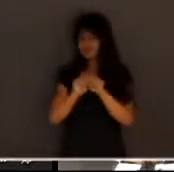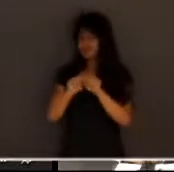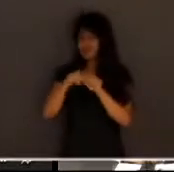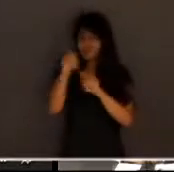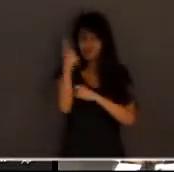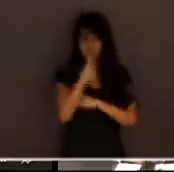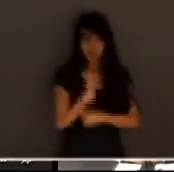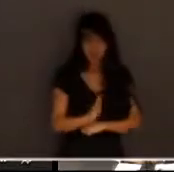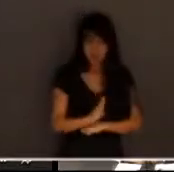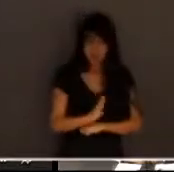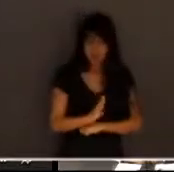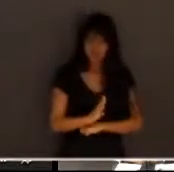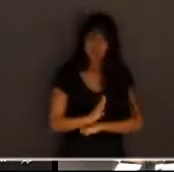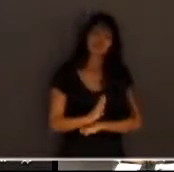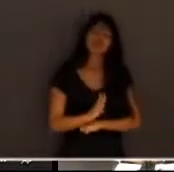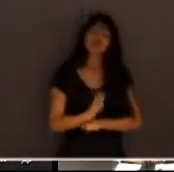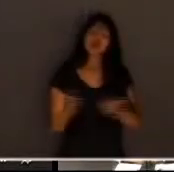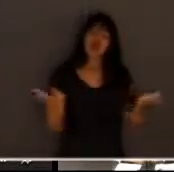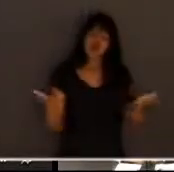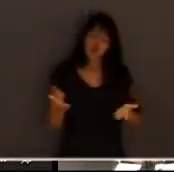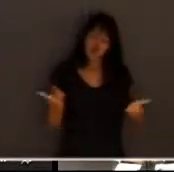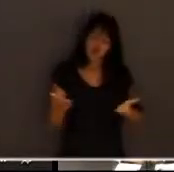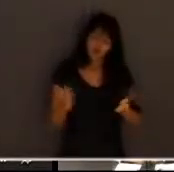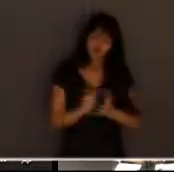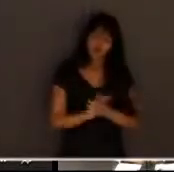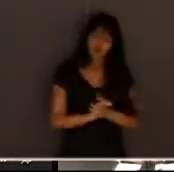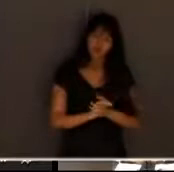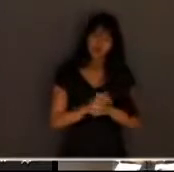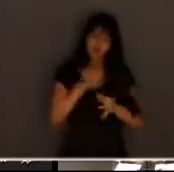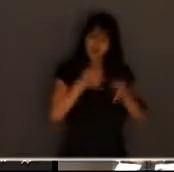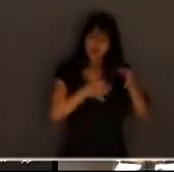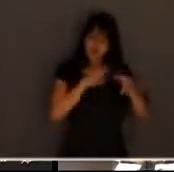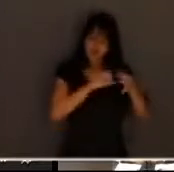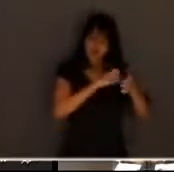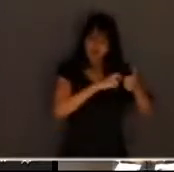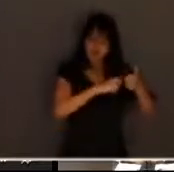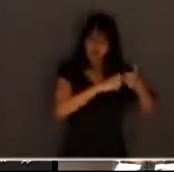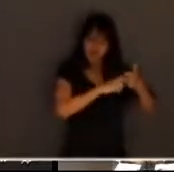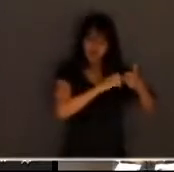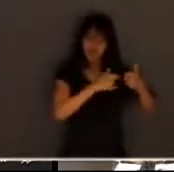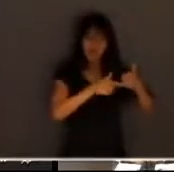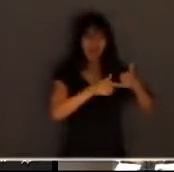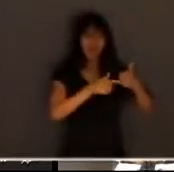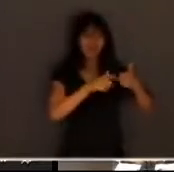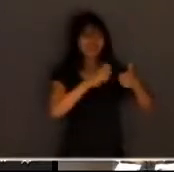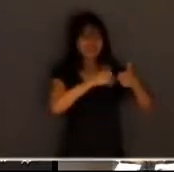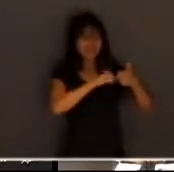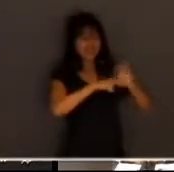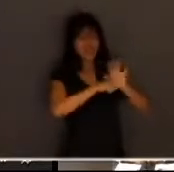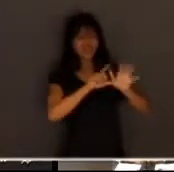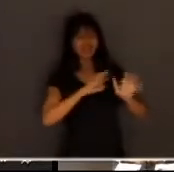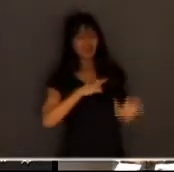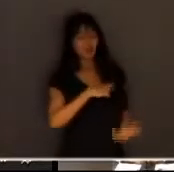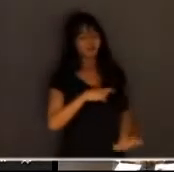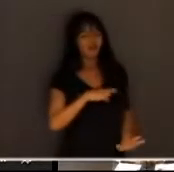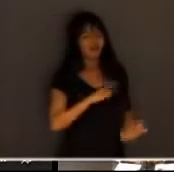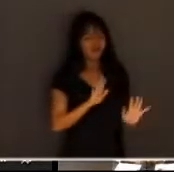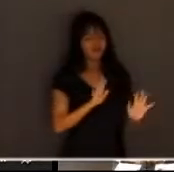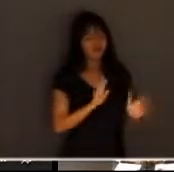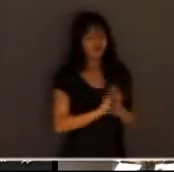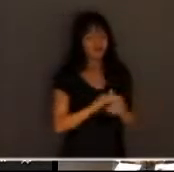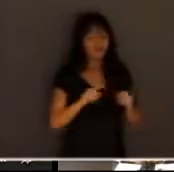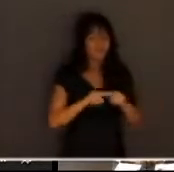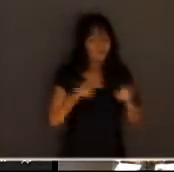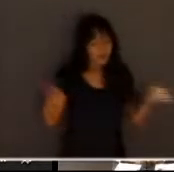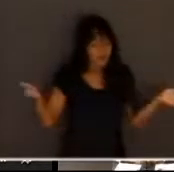país e que hoje o júri não é mais aquele júri romântico de outra hora mas que grande parte do